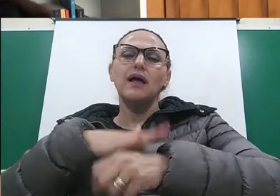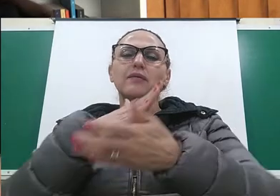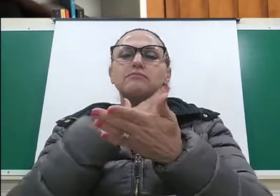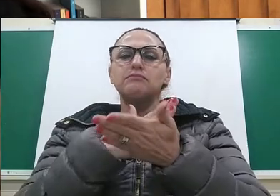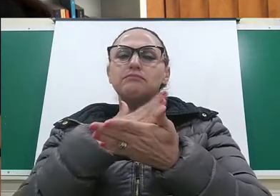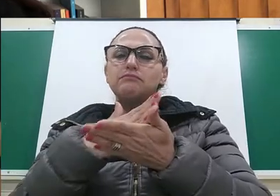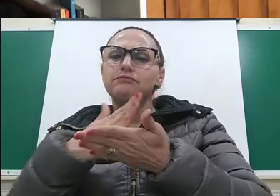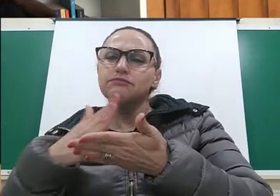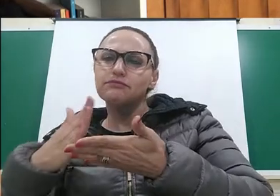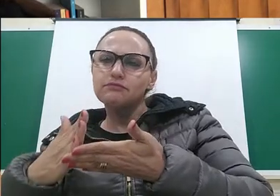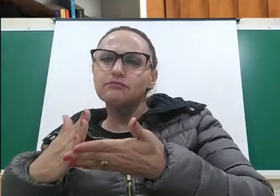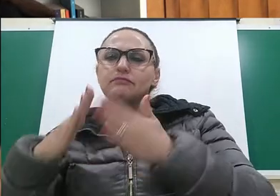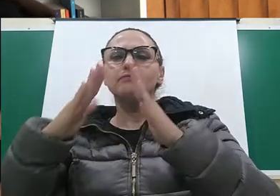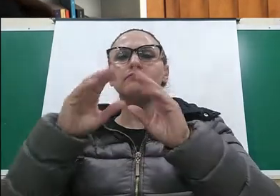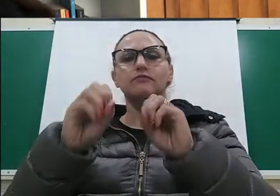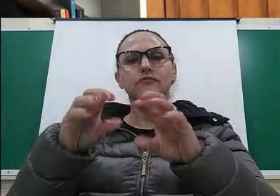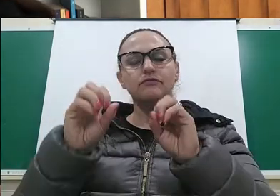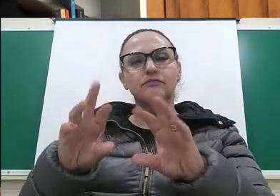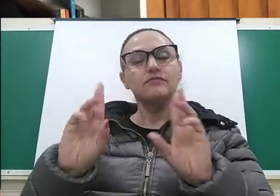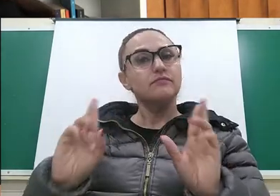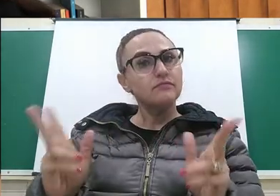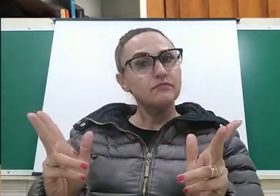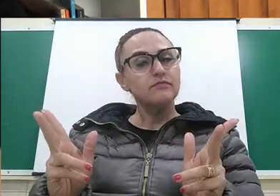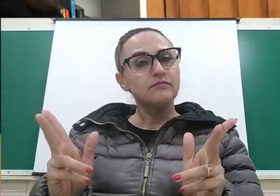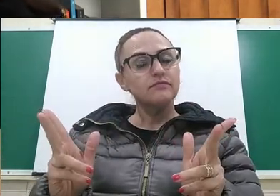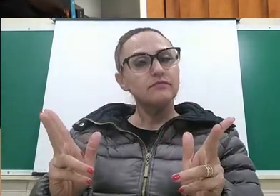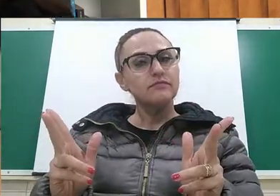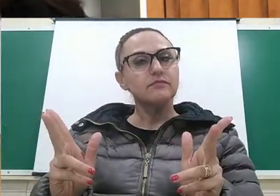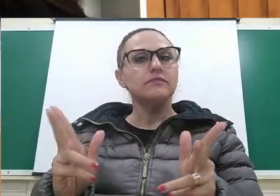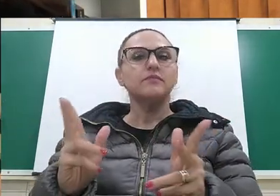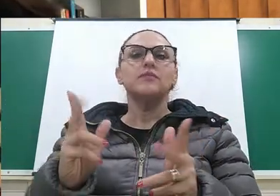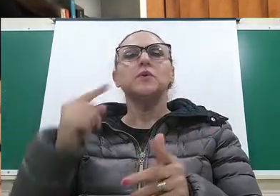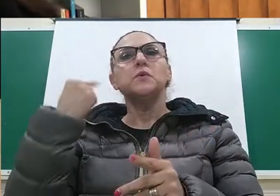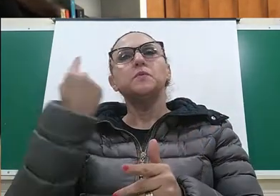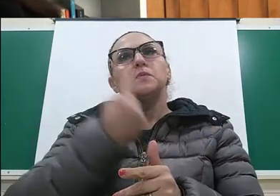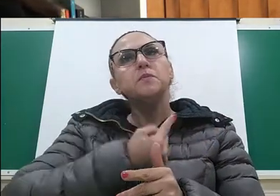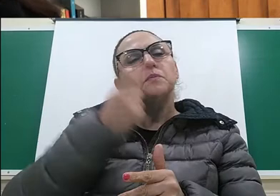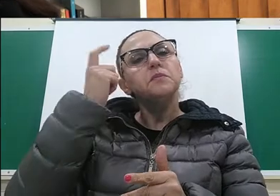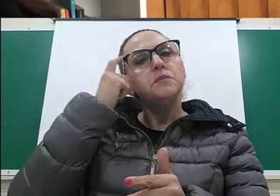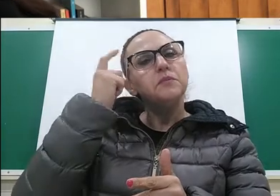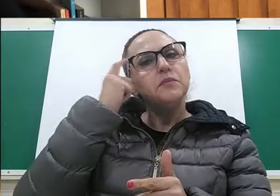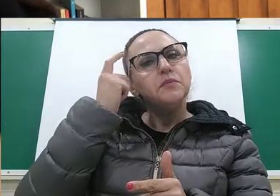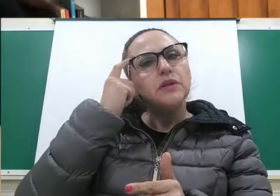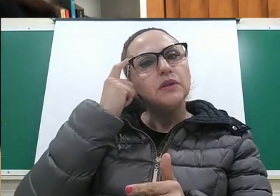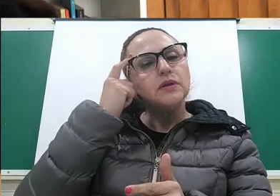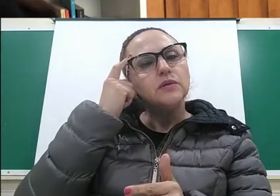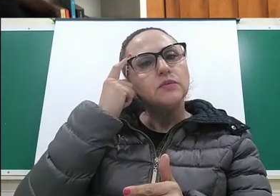etapa do ensino era diferente. Quando a gente pensa,